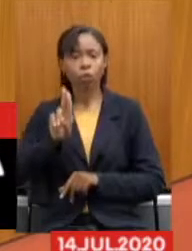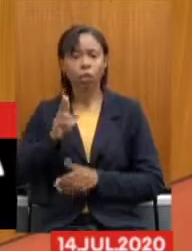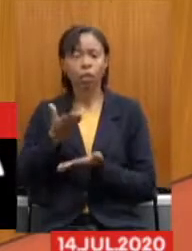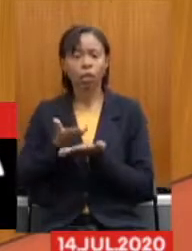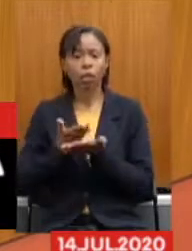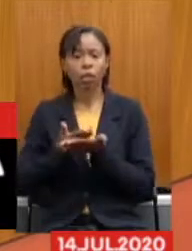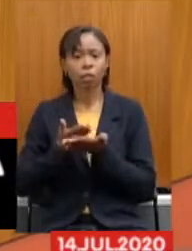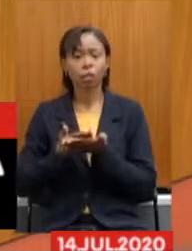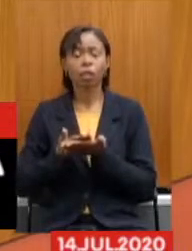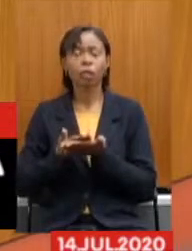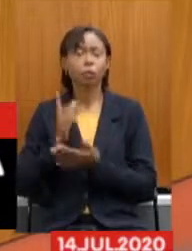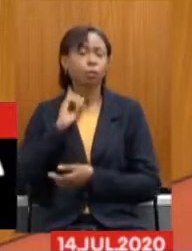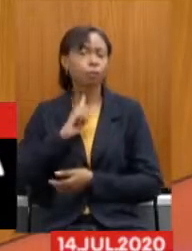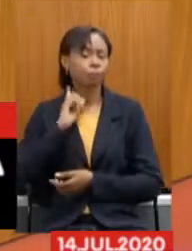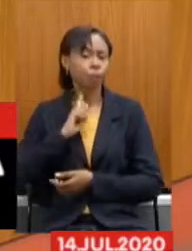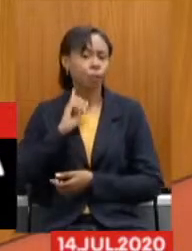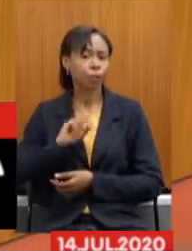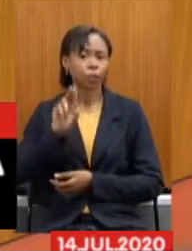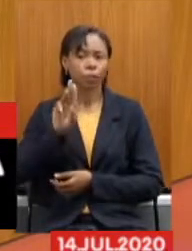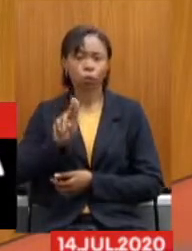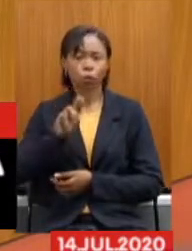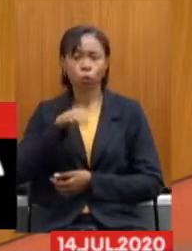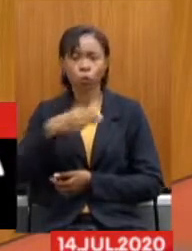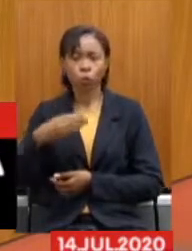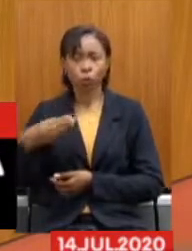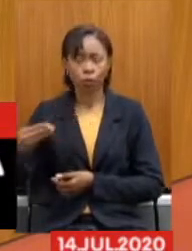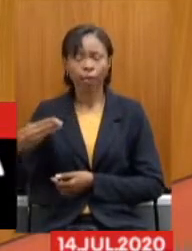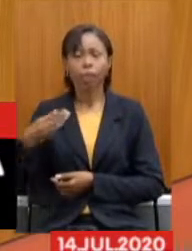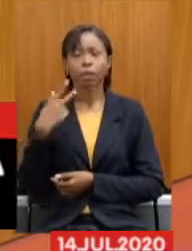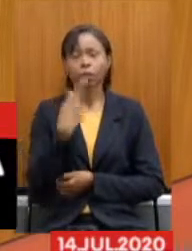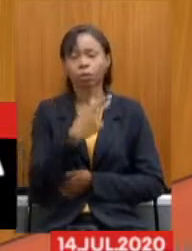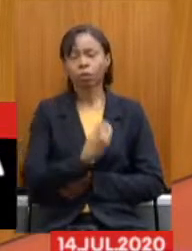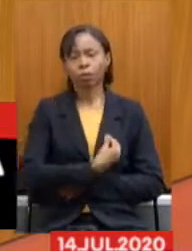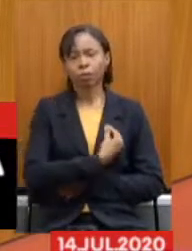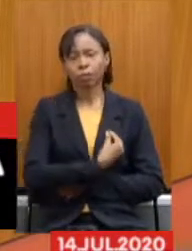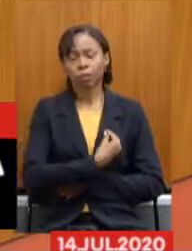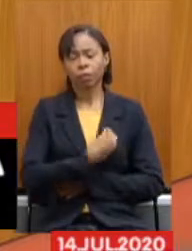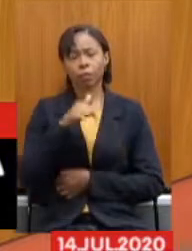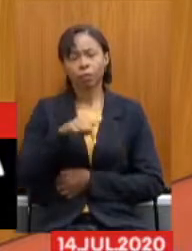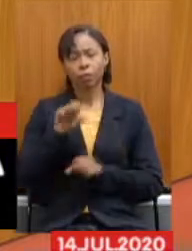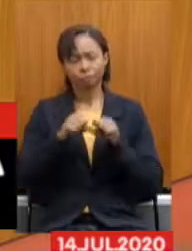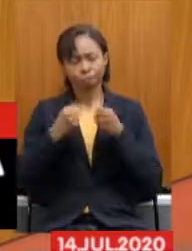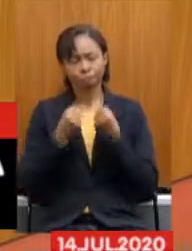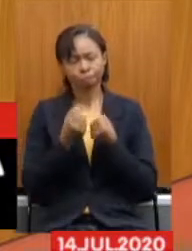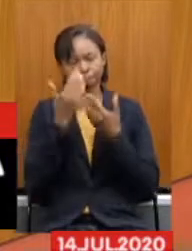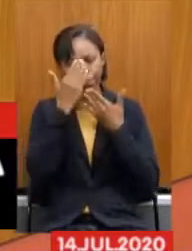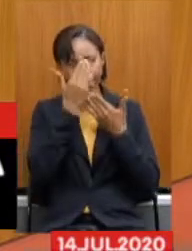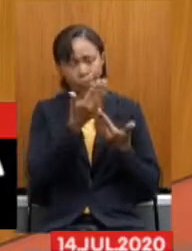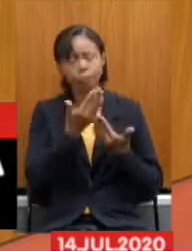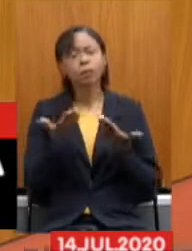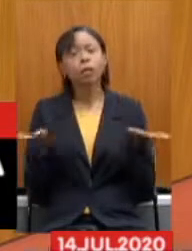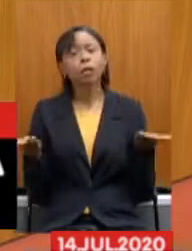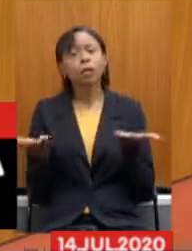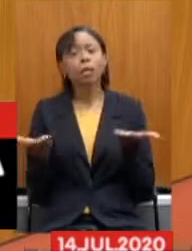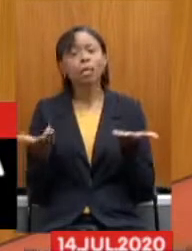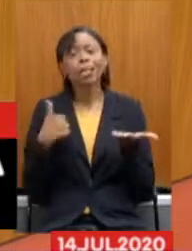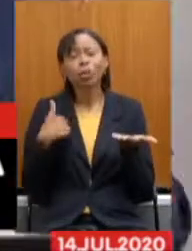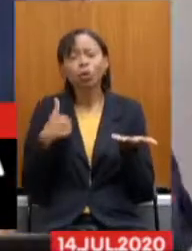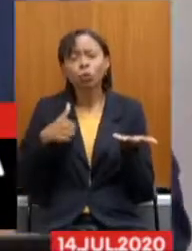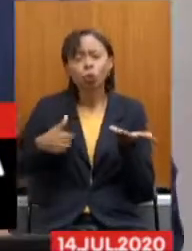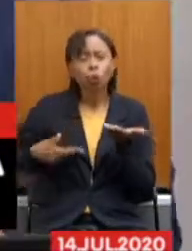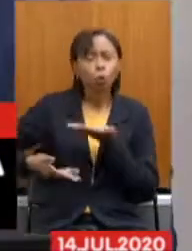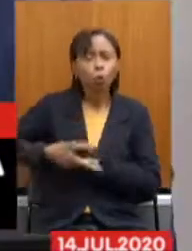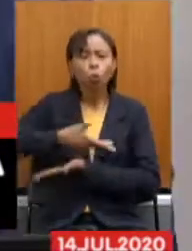do Estado de Minas Gerais pela sua participação nesse seminário. Eu vou fazer uma troca aqui, gente, que